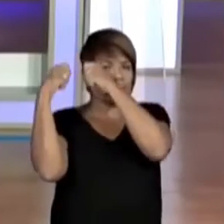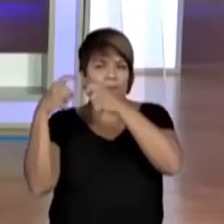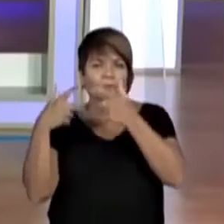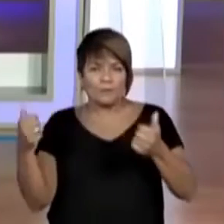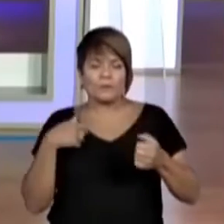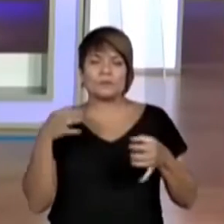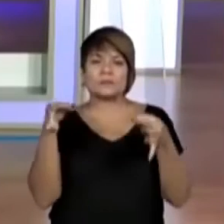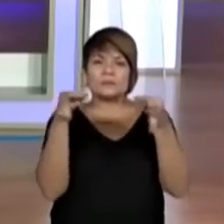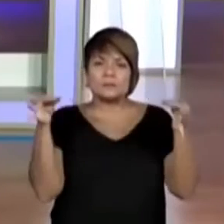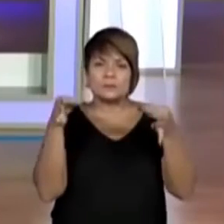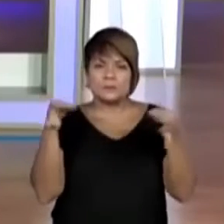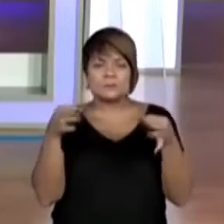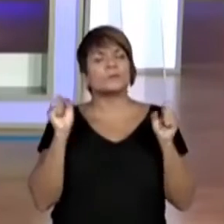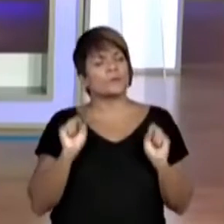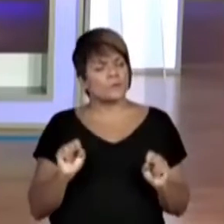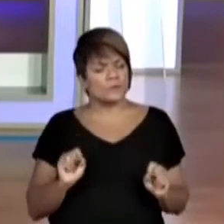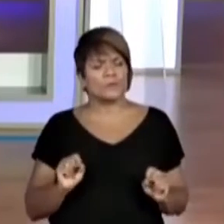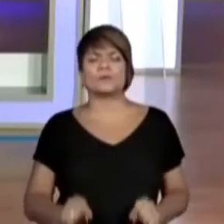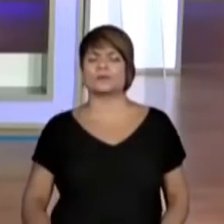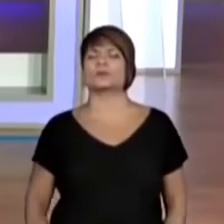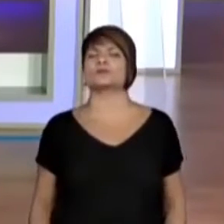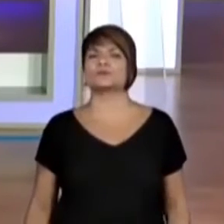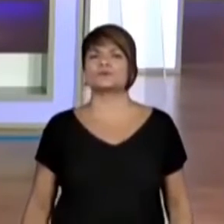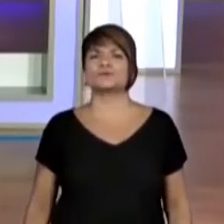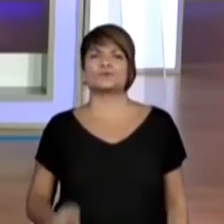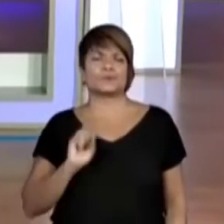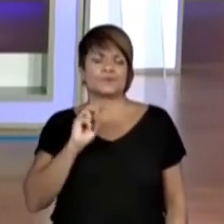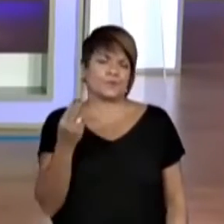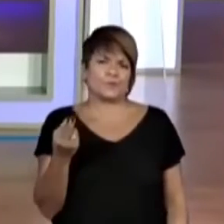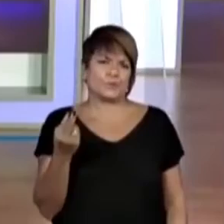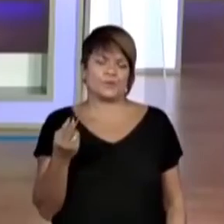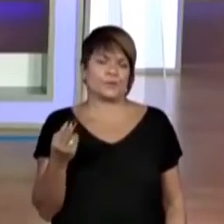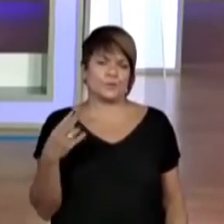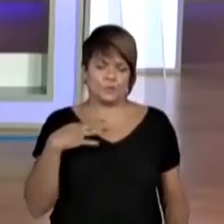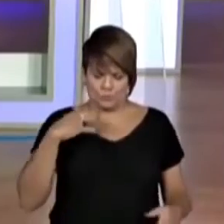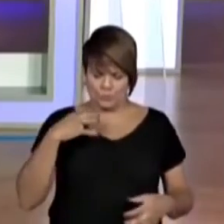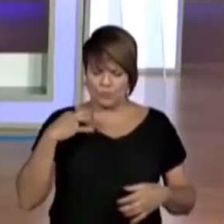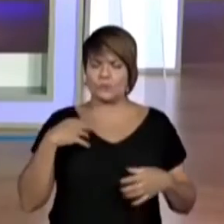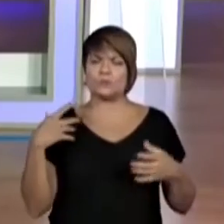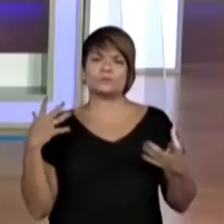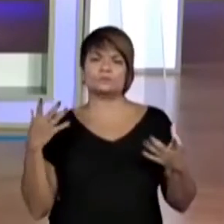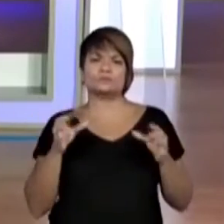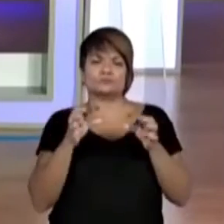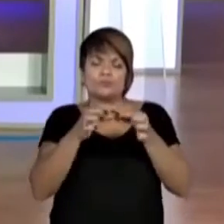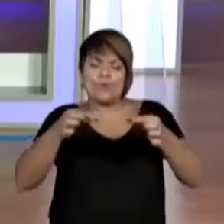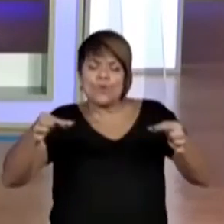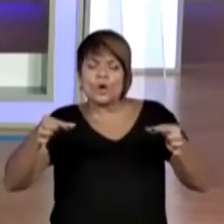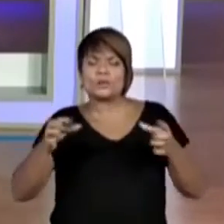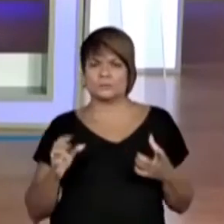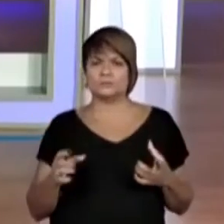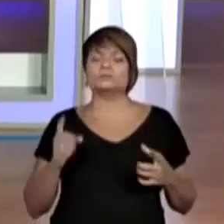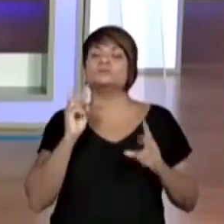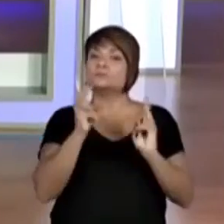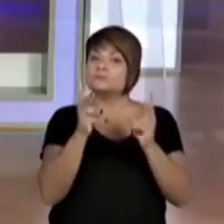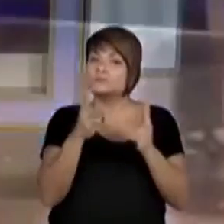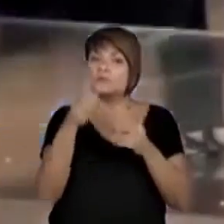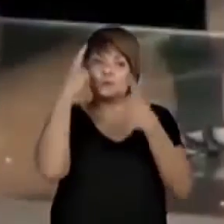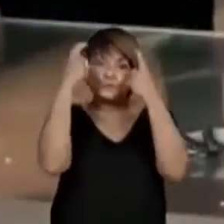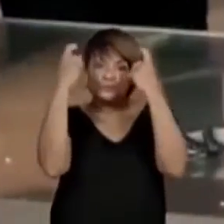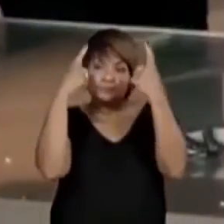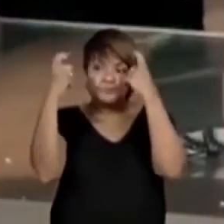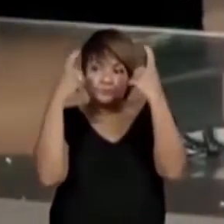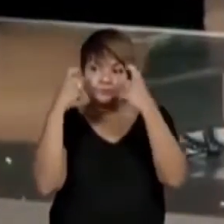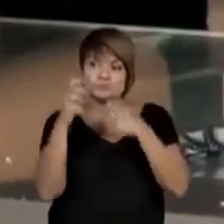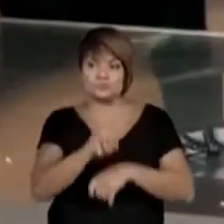cordão, pode colocar o cordão. Ou pode colocar um retalho mesmo. Sempre usando a criatividade.